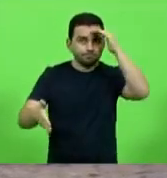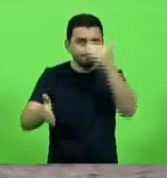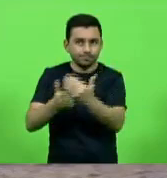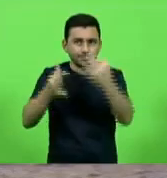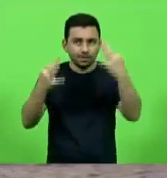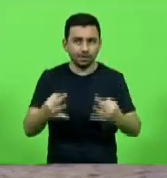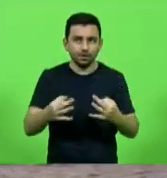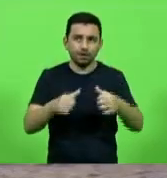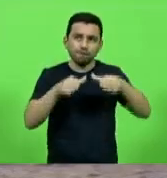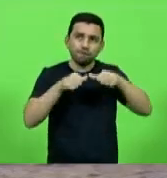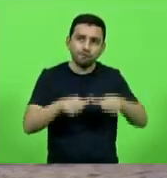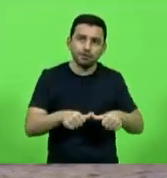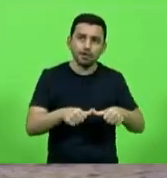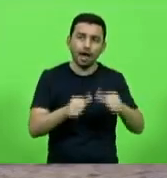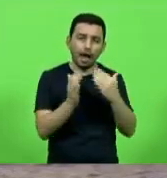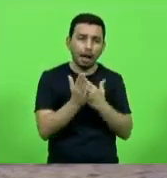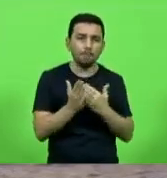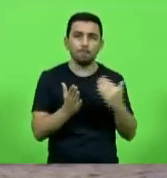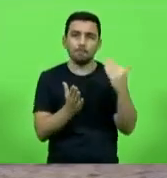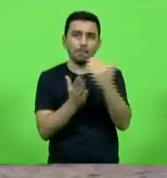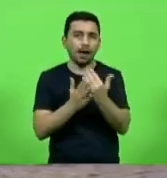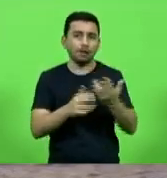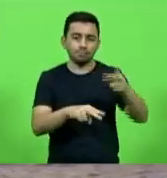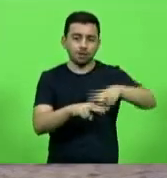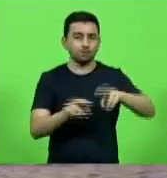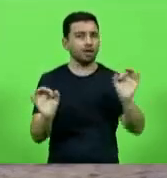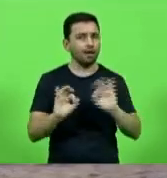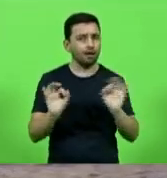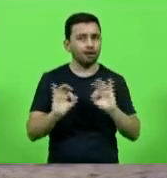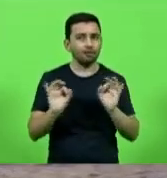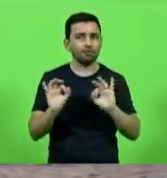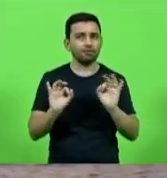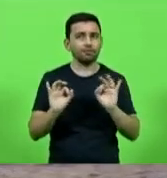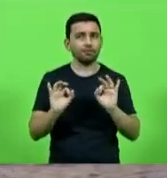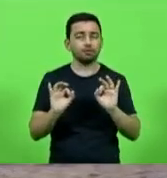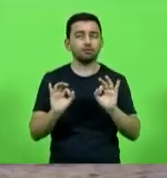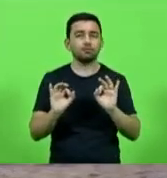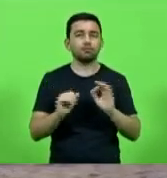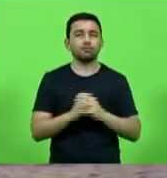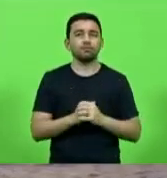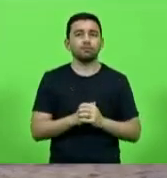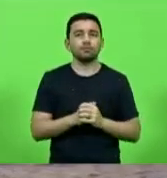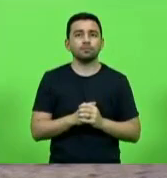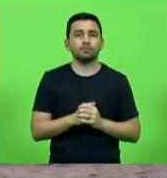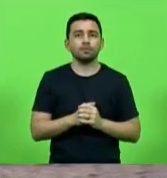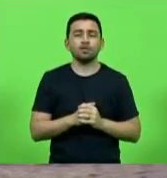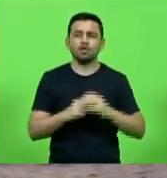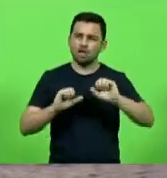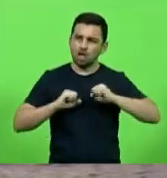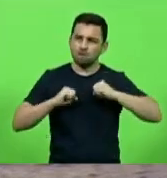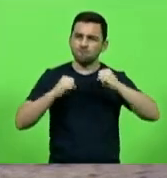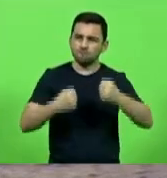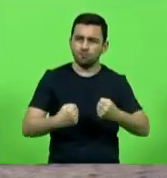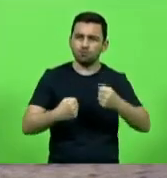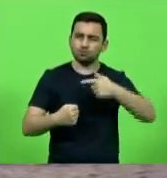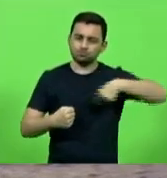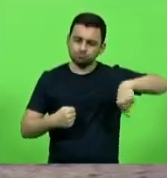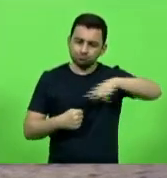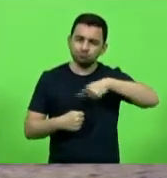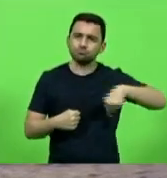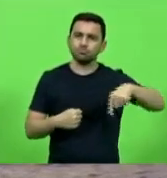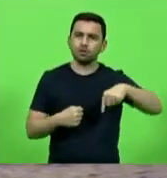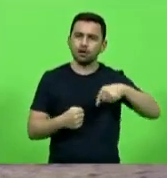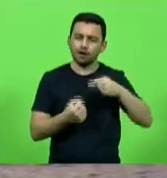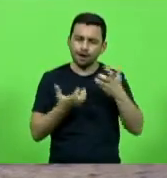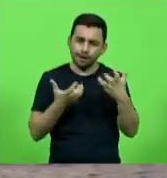fique preso acima do que a sentença condenatória determinou. Um esforço tremendo para